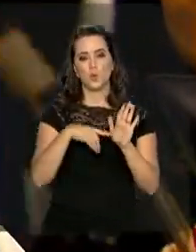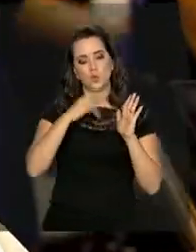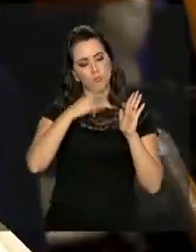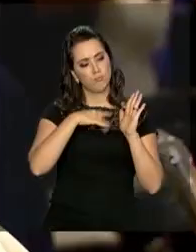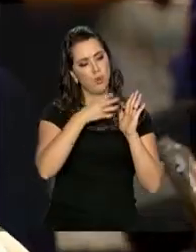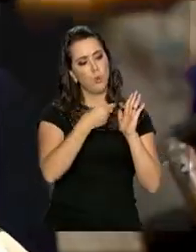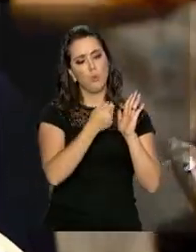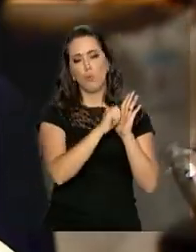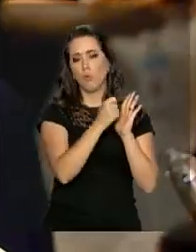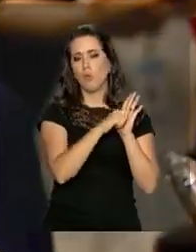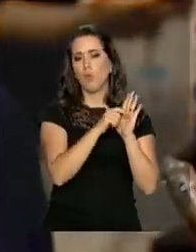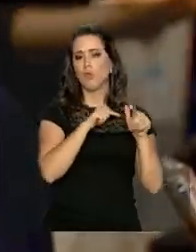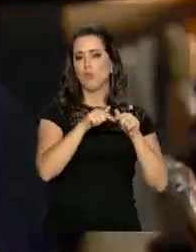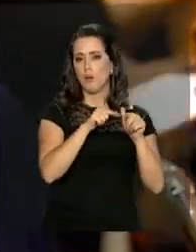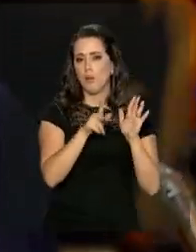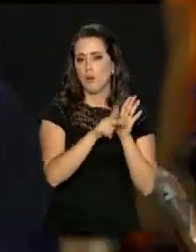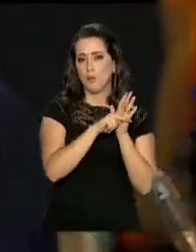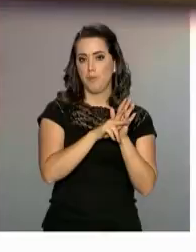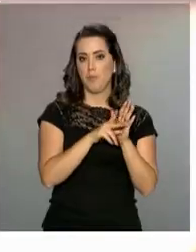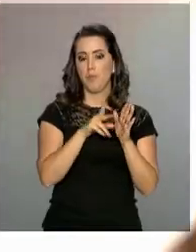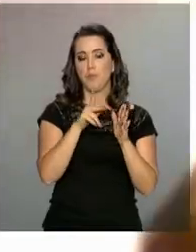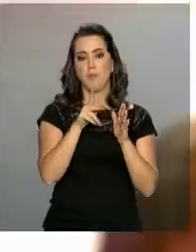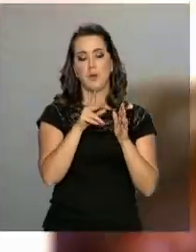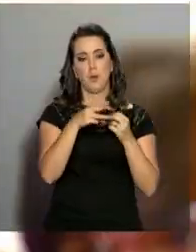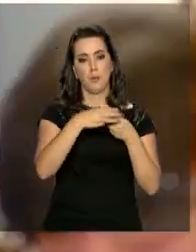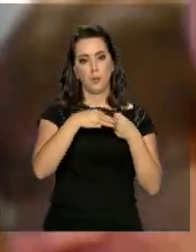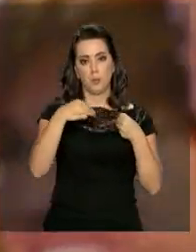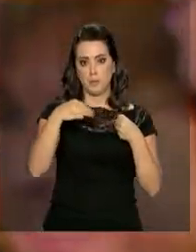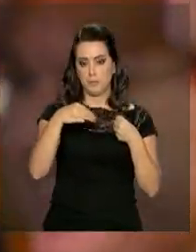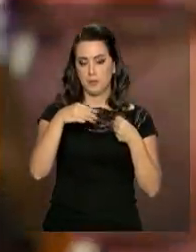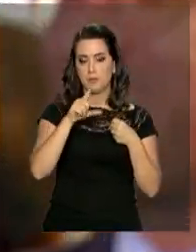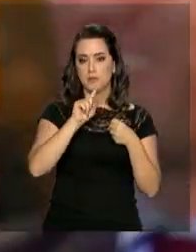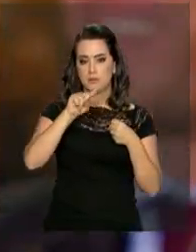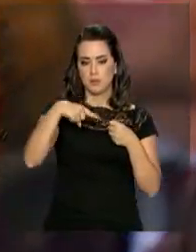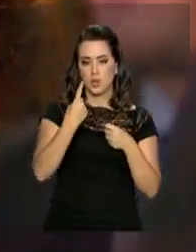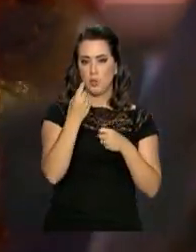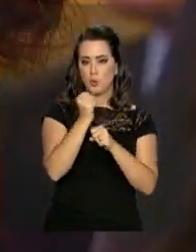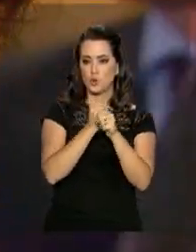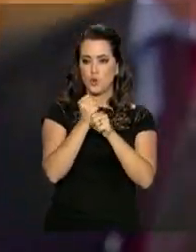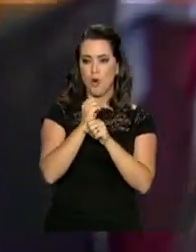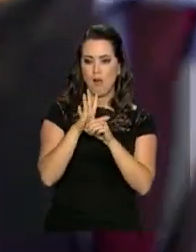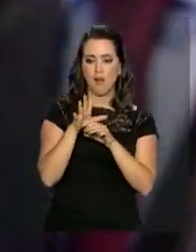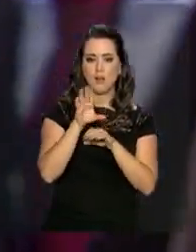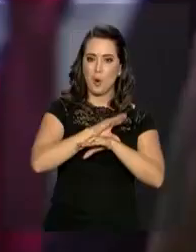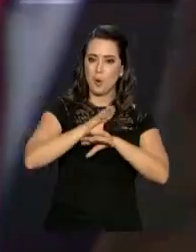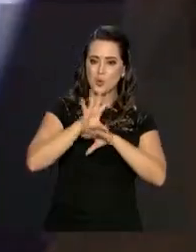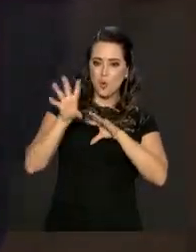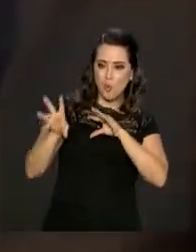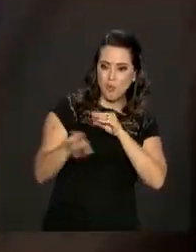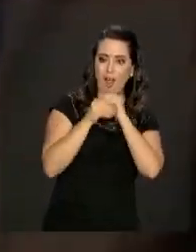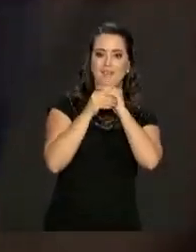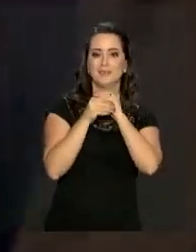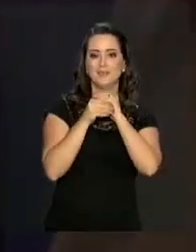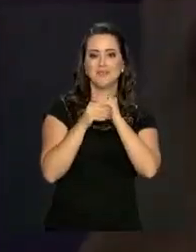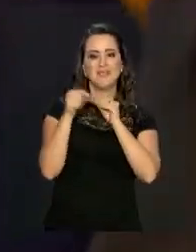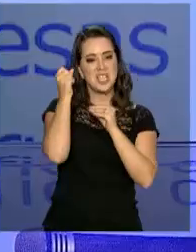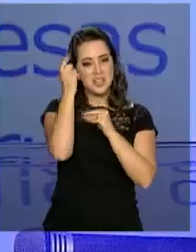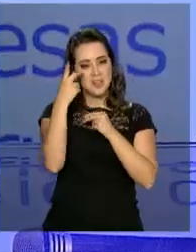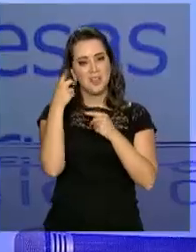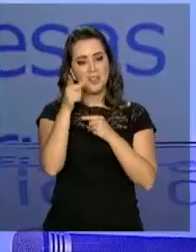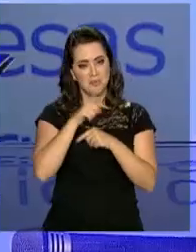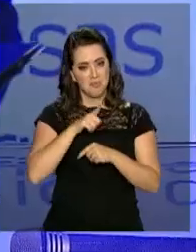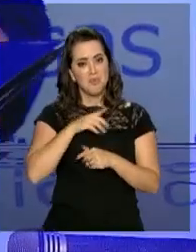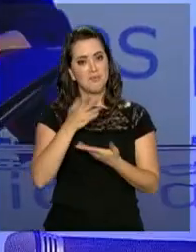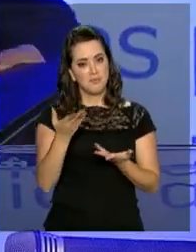tese pela criminalização da discriminação racial. Um ano após, viu a Constituição Federal incorporar as ideias.